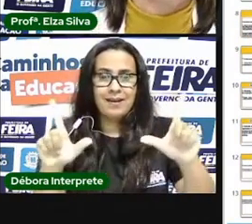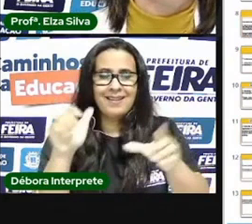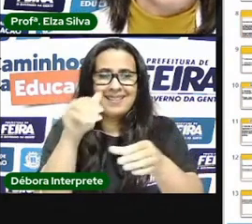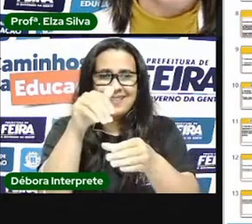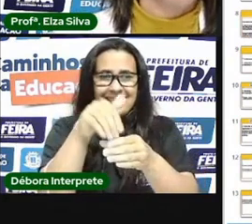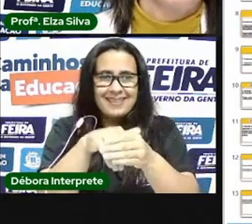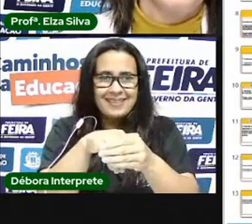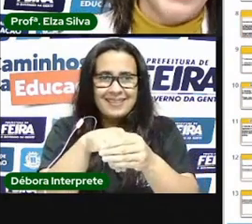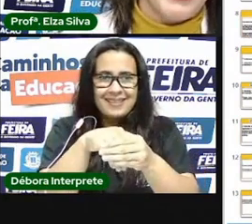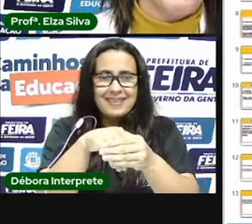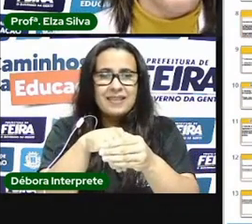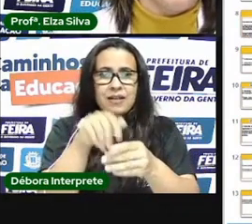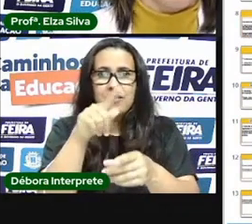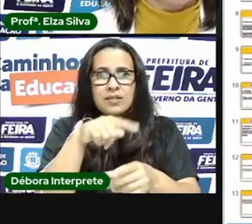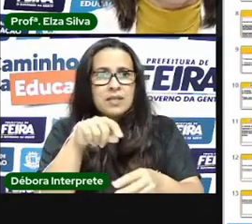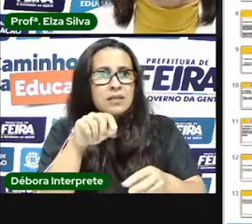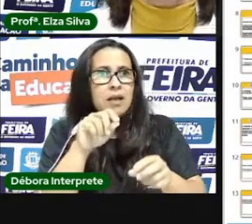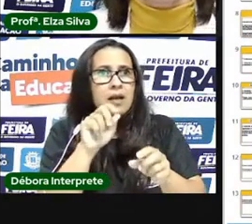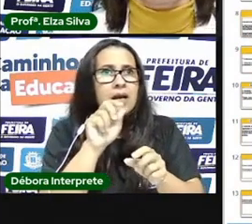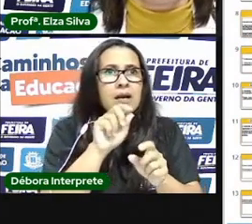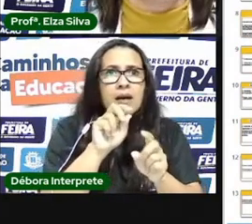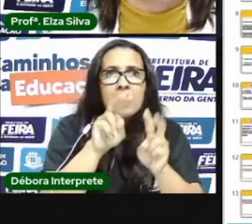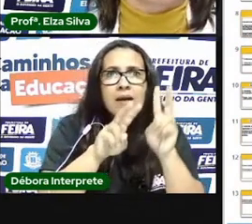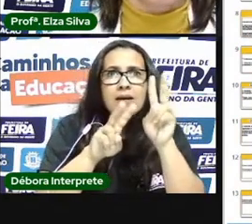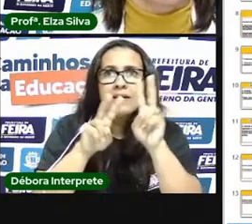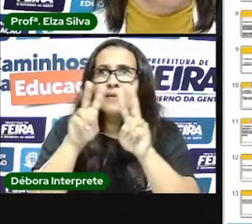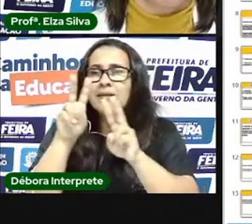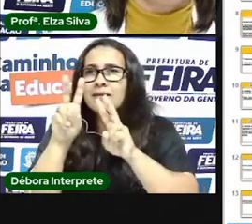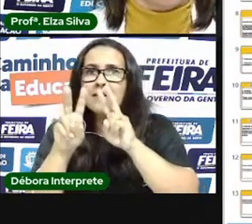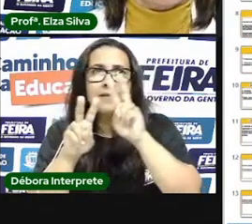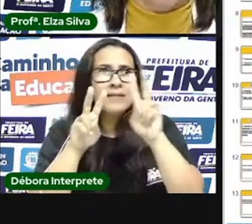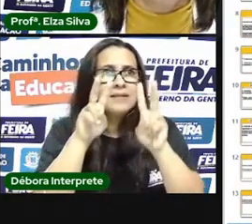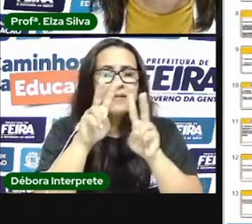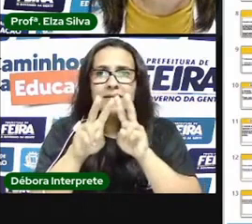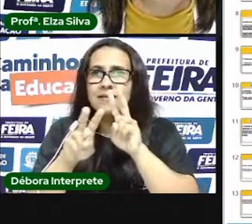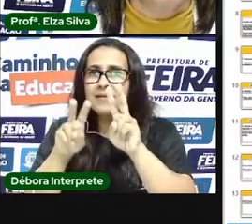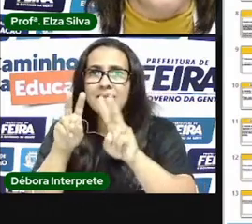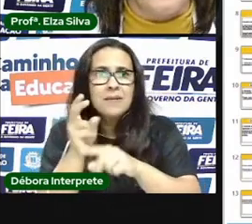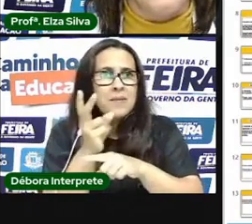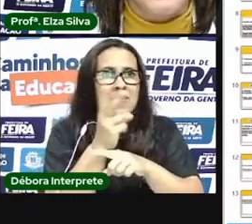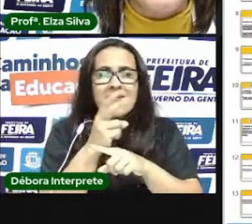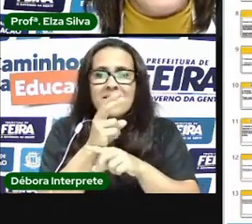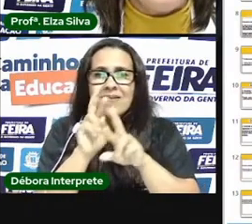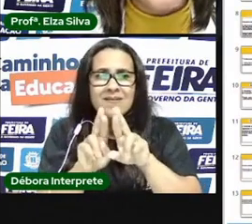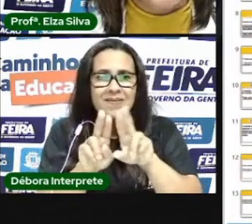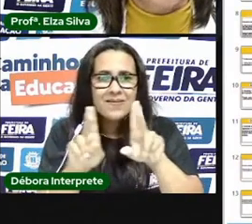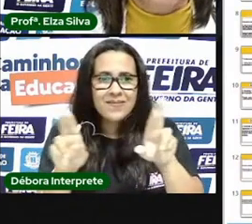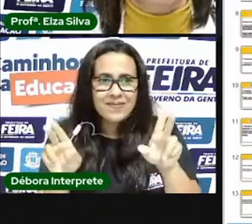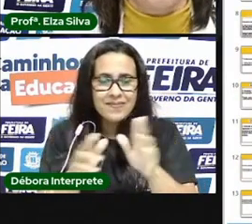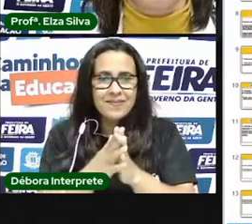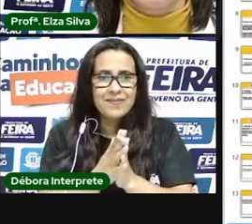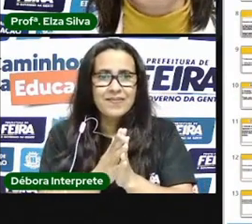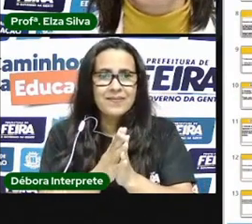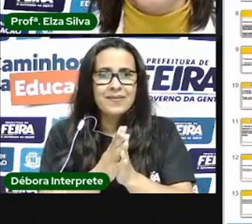poderão explorar explorar olha a foto que a PRO colocou no slide tem página inicial na página